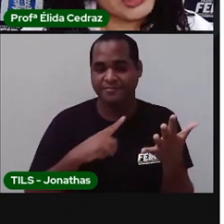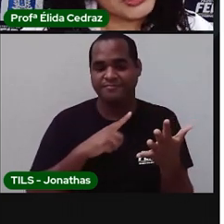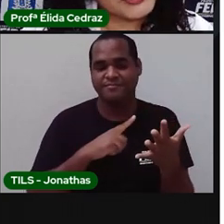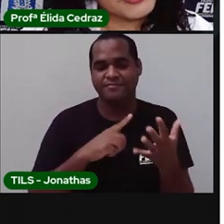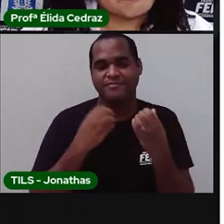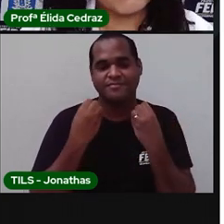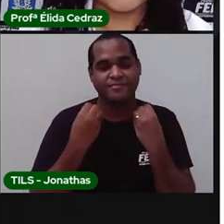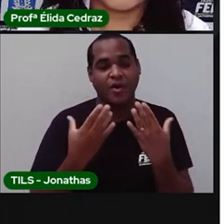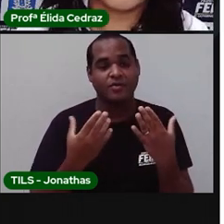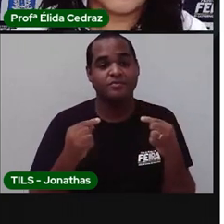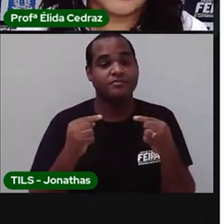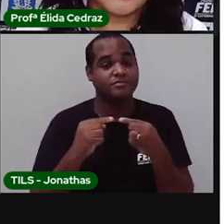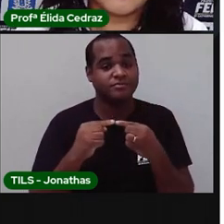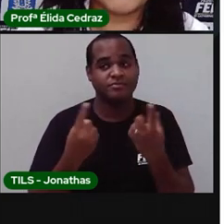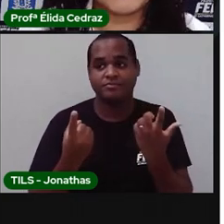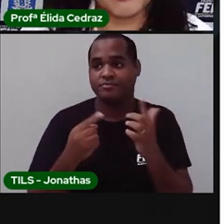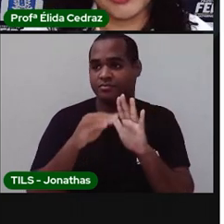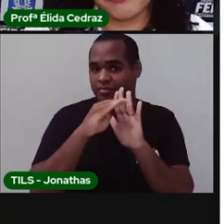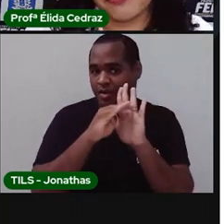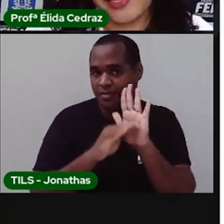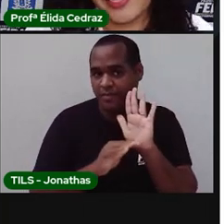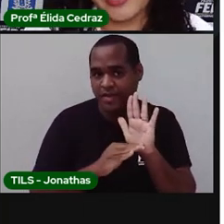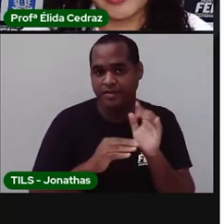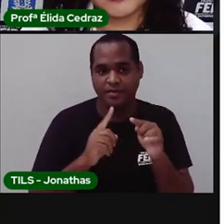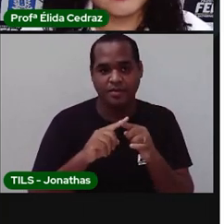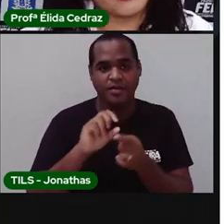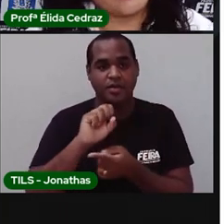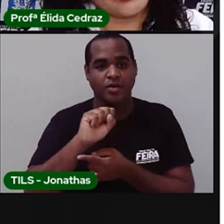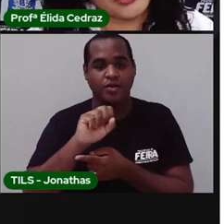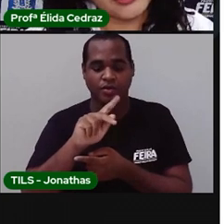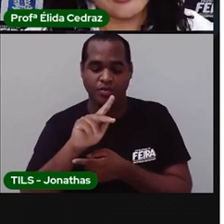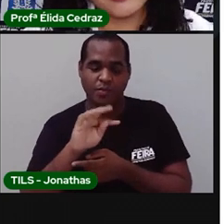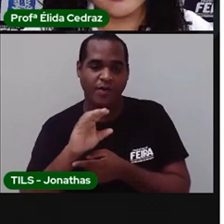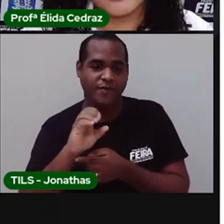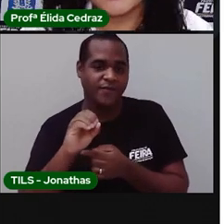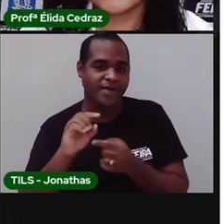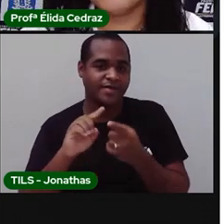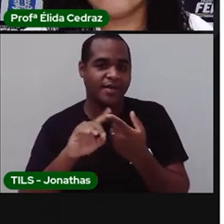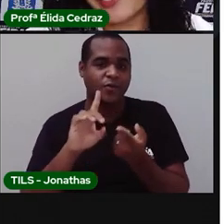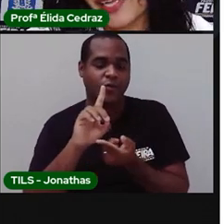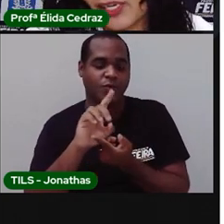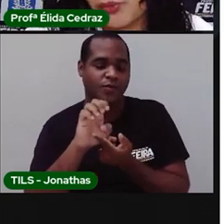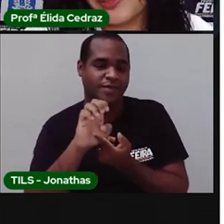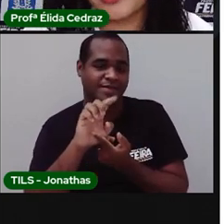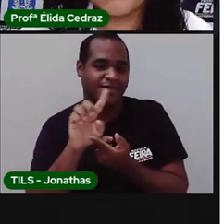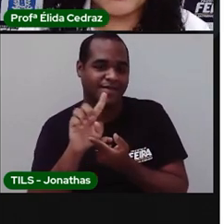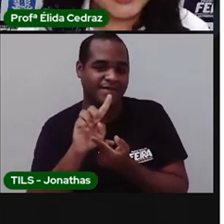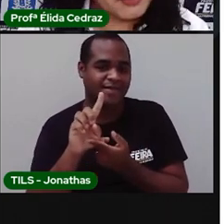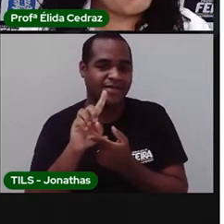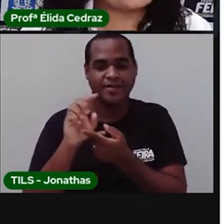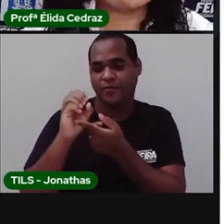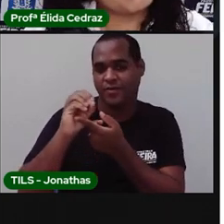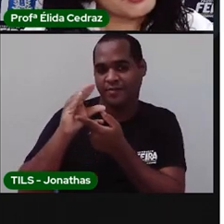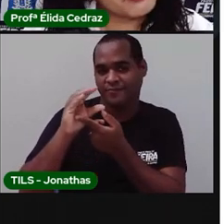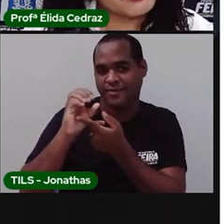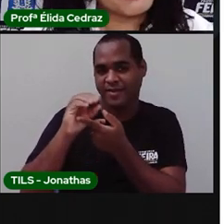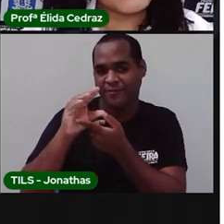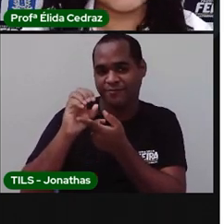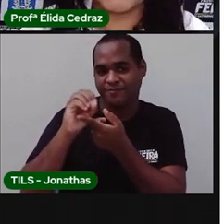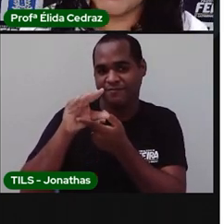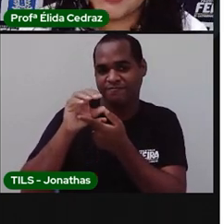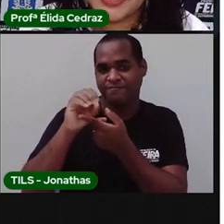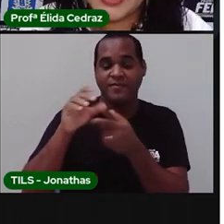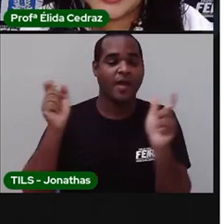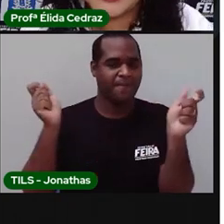playlists. Tem o Spotify, tem o Deezer. No Vagalume também você pode ouvir as suas